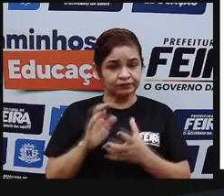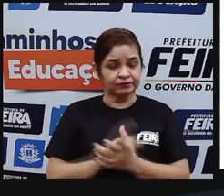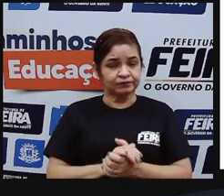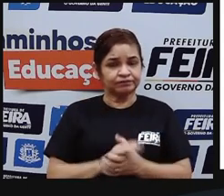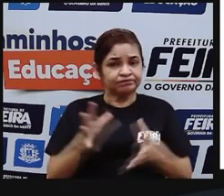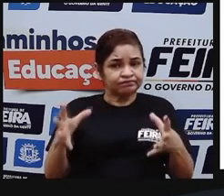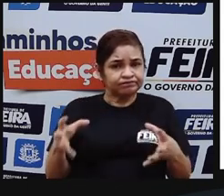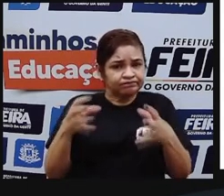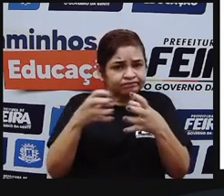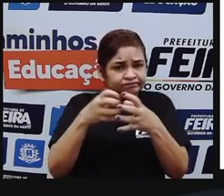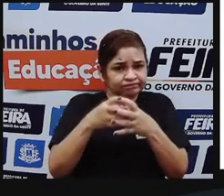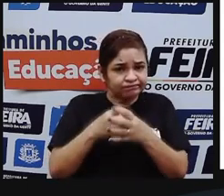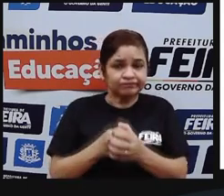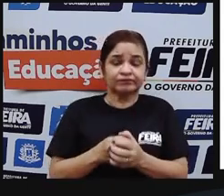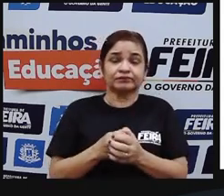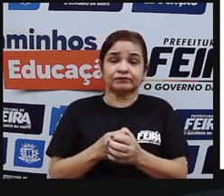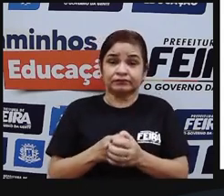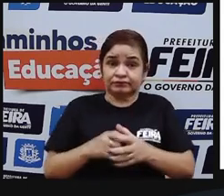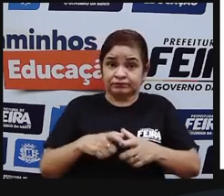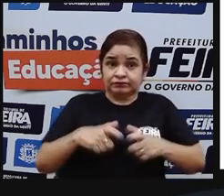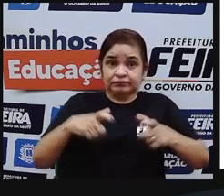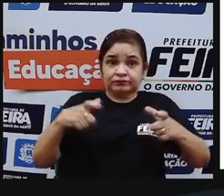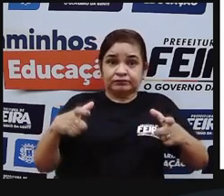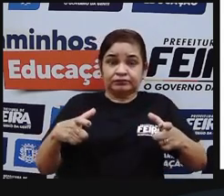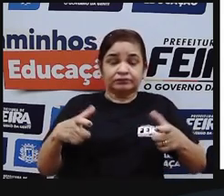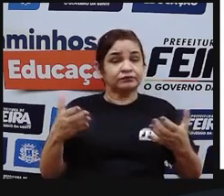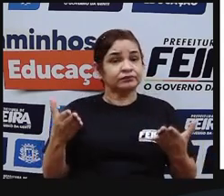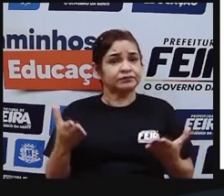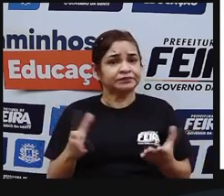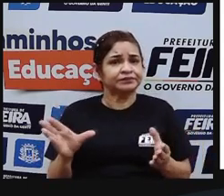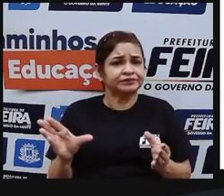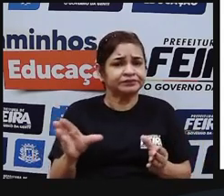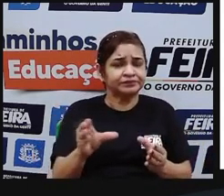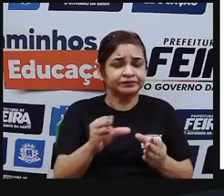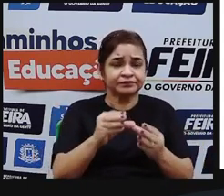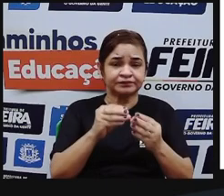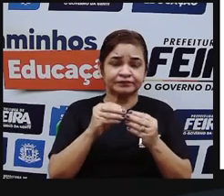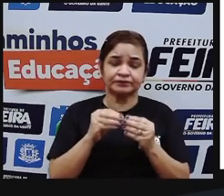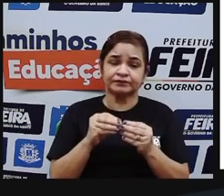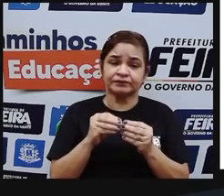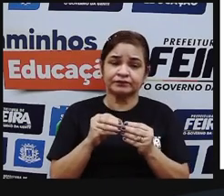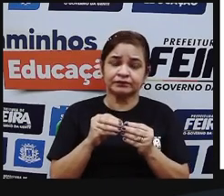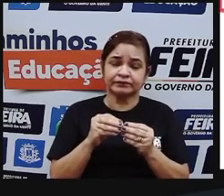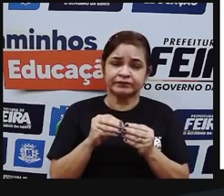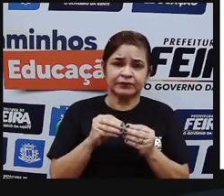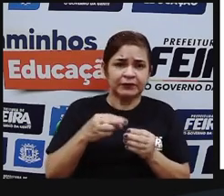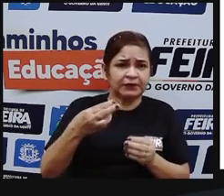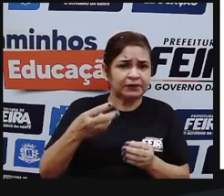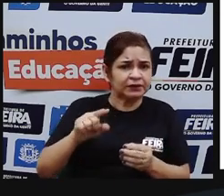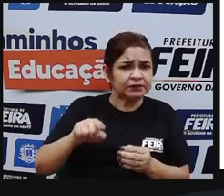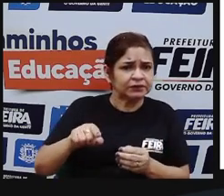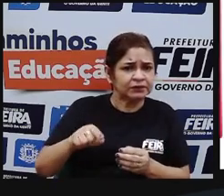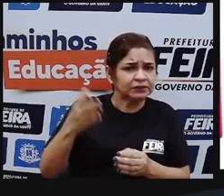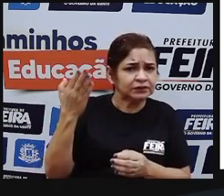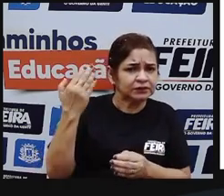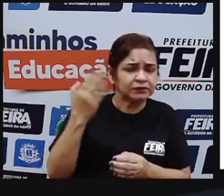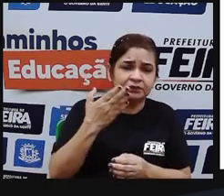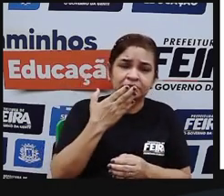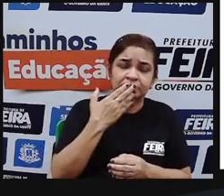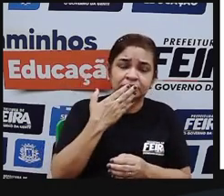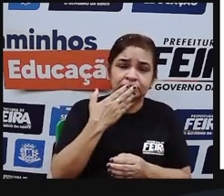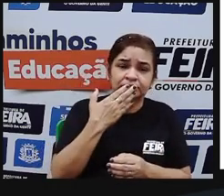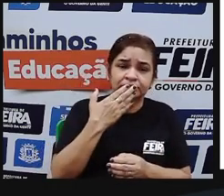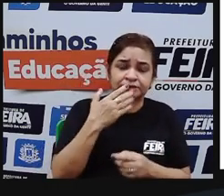reduziu consideravelmente. Ou seja, não são mais aqueles 3 milhões de indígenas, como a gente viu